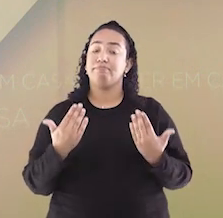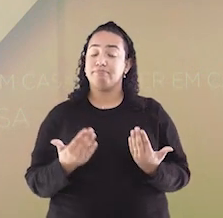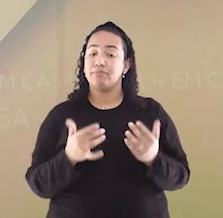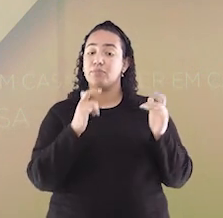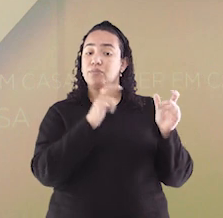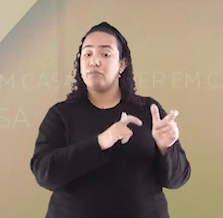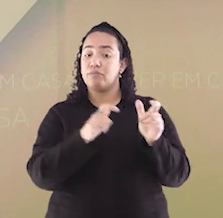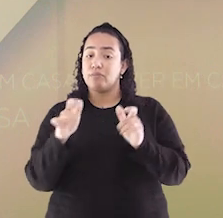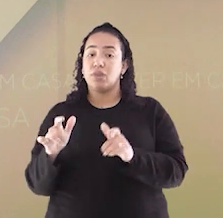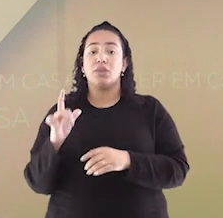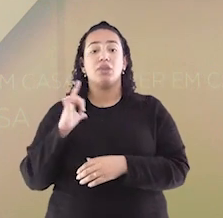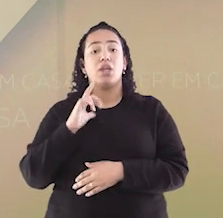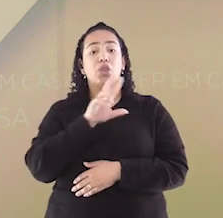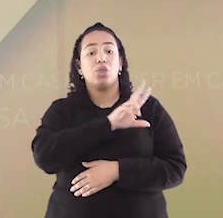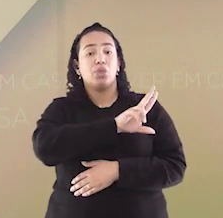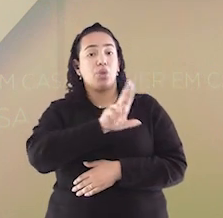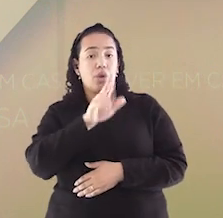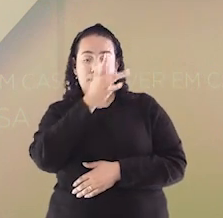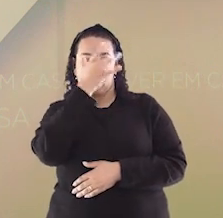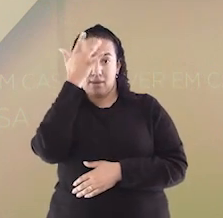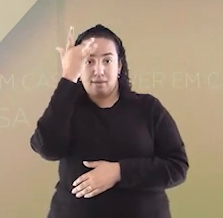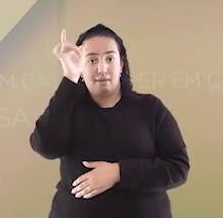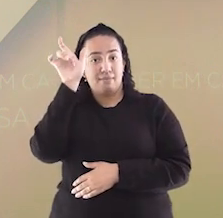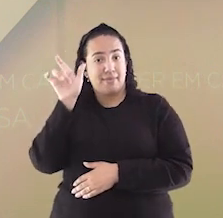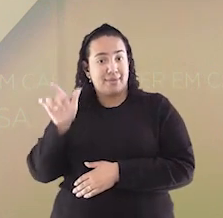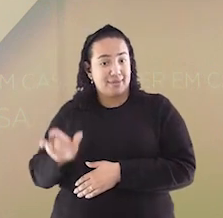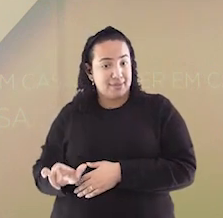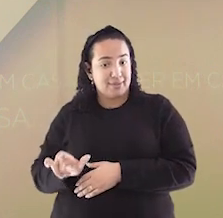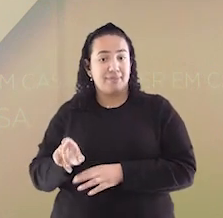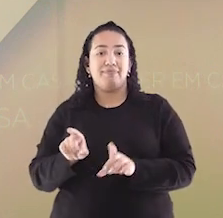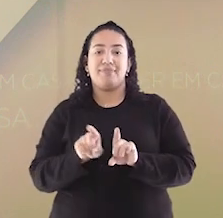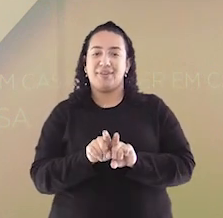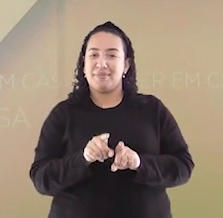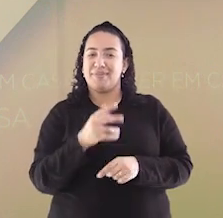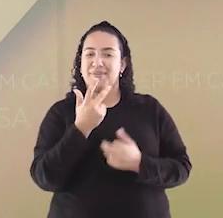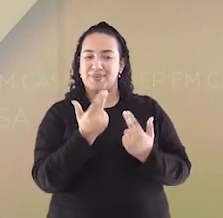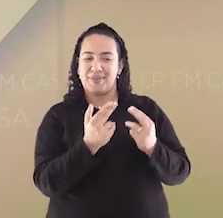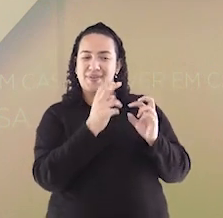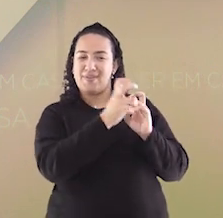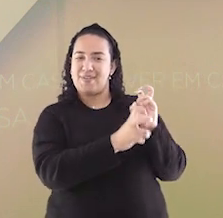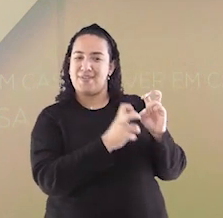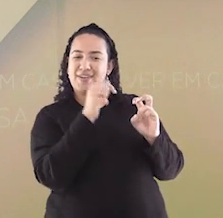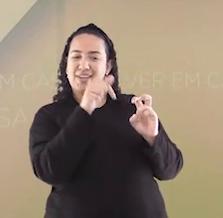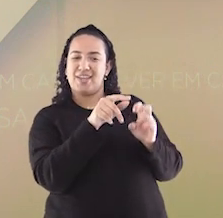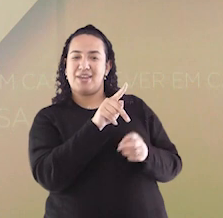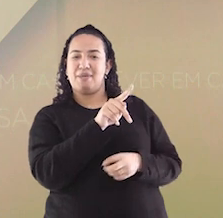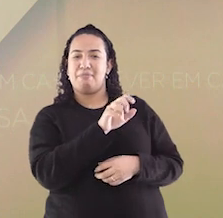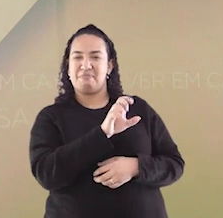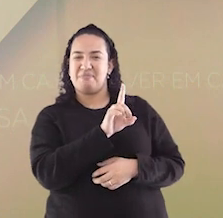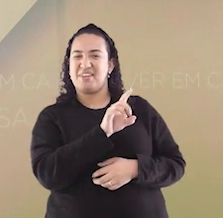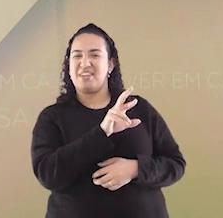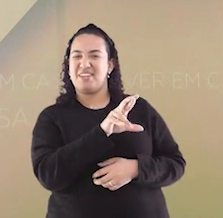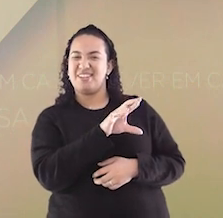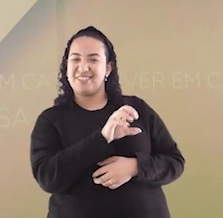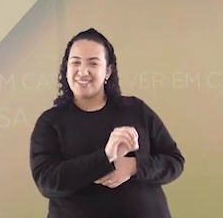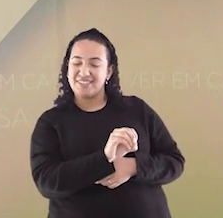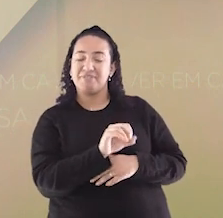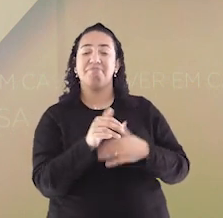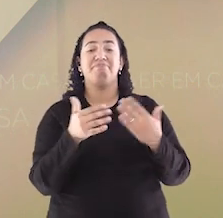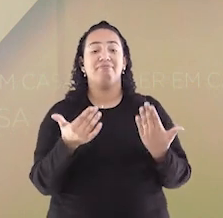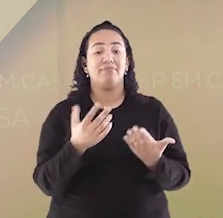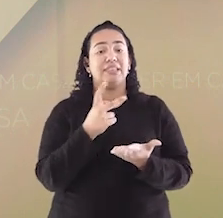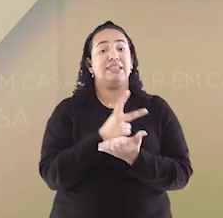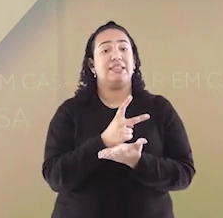lugares ganham nomes de pessoas. E não foi à toa que a ferrovia Pedro Nolasco recebeu esse nome. Sempre que nós